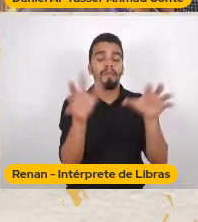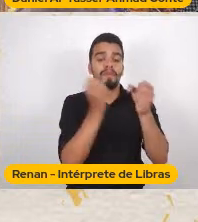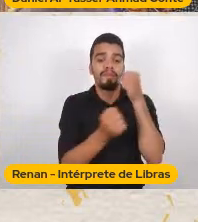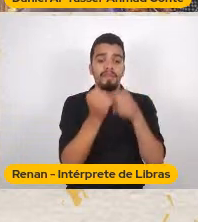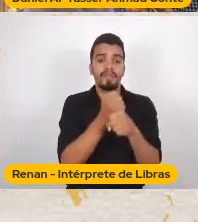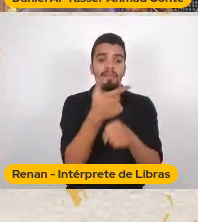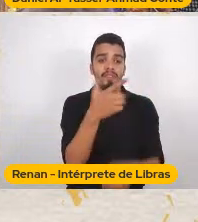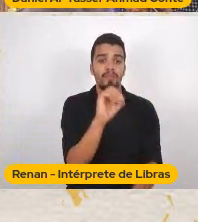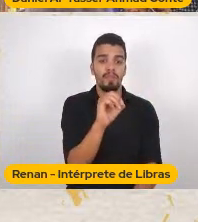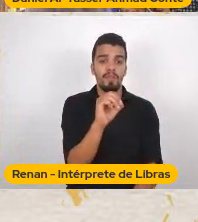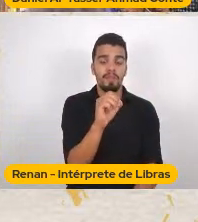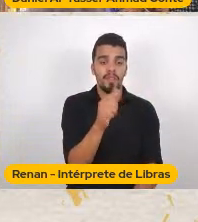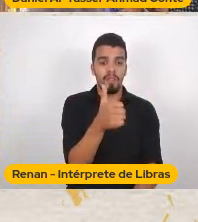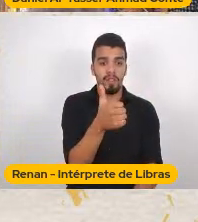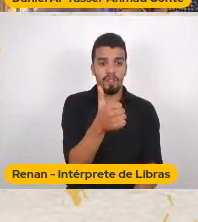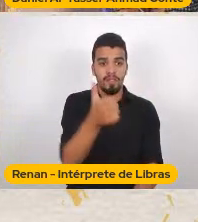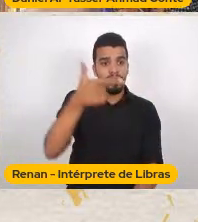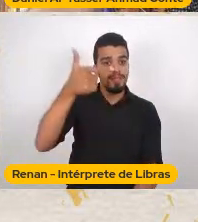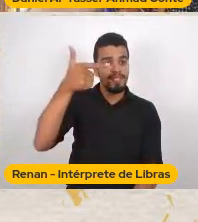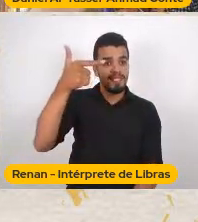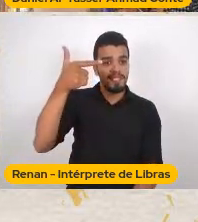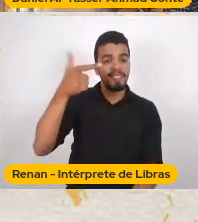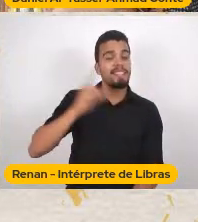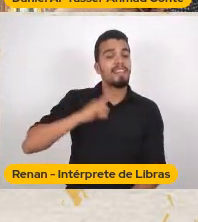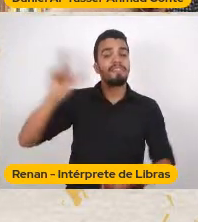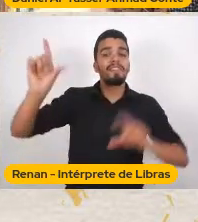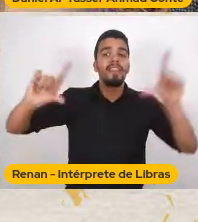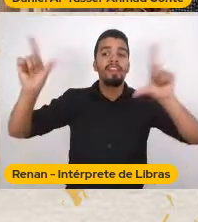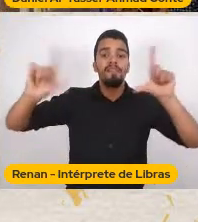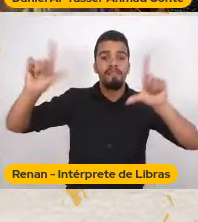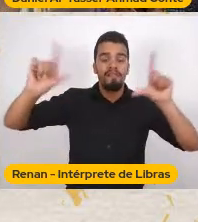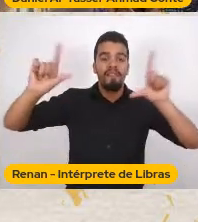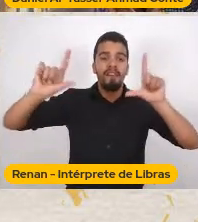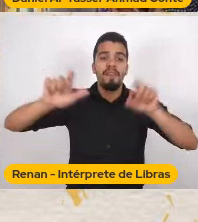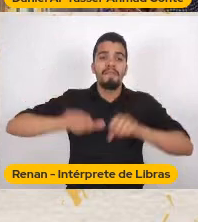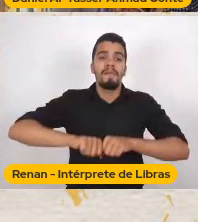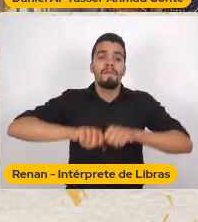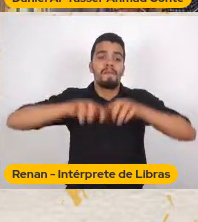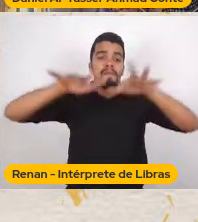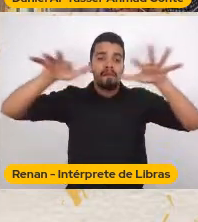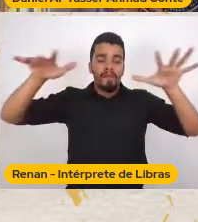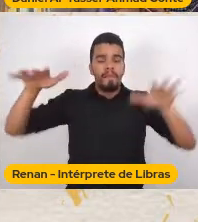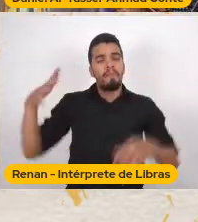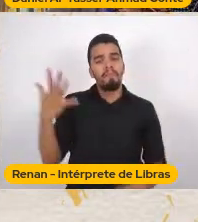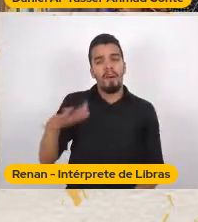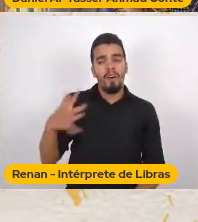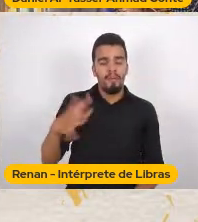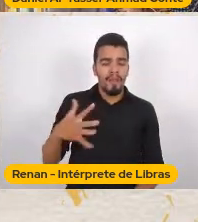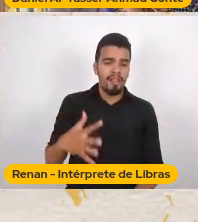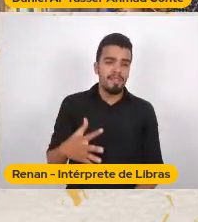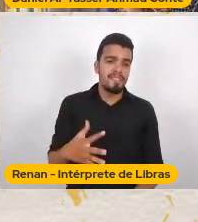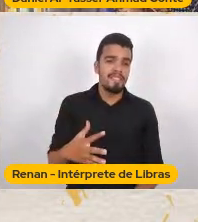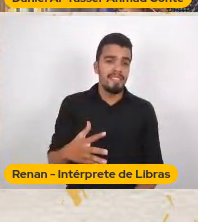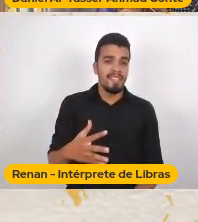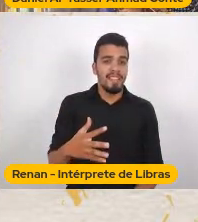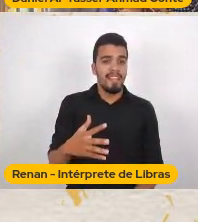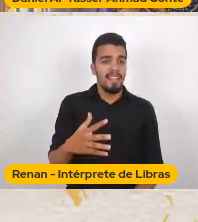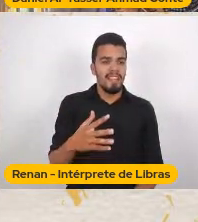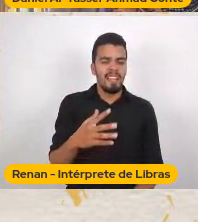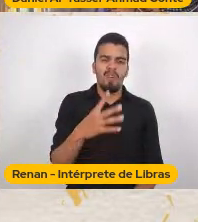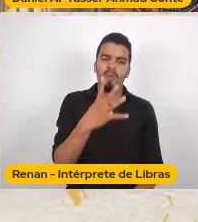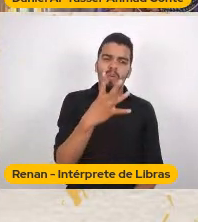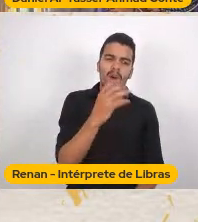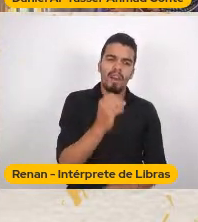Ele esteve Na TV aberta A gente tem Anos e anos Três, quatro décadas E em 2012 Como ninguém mais